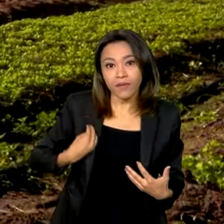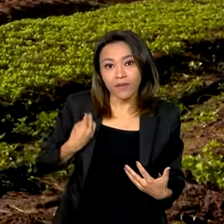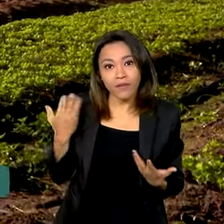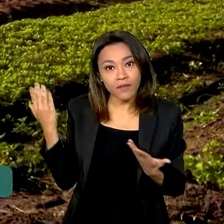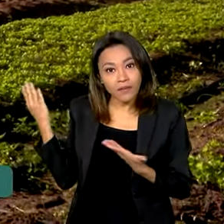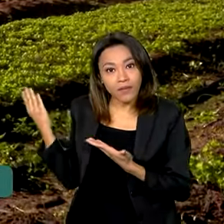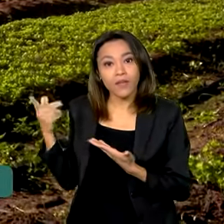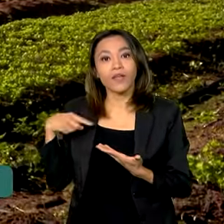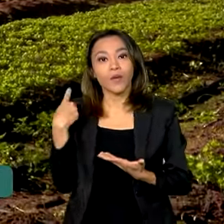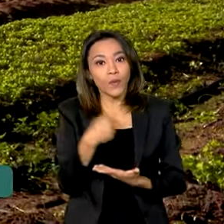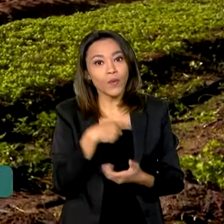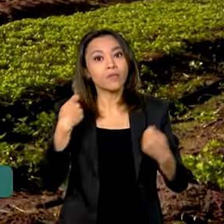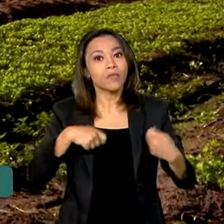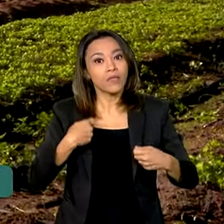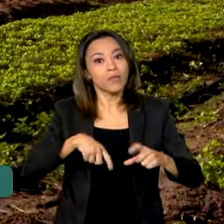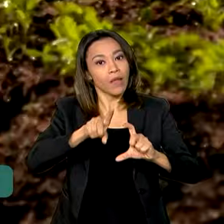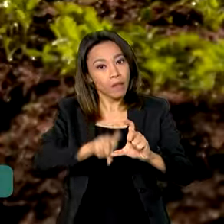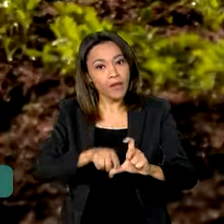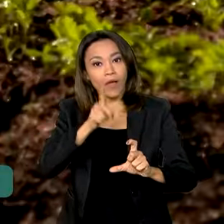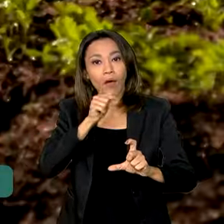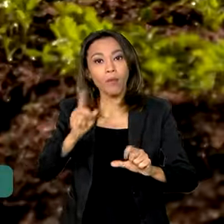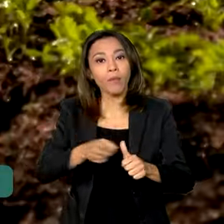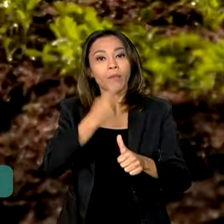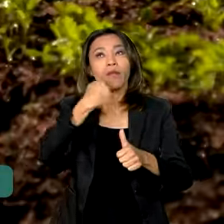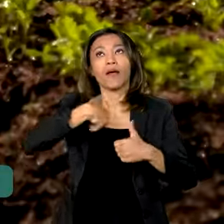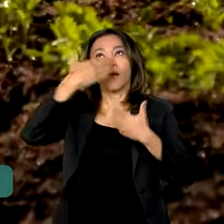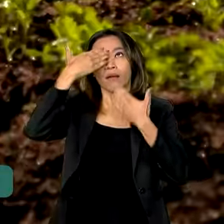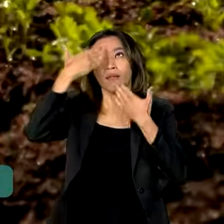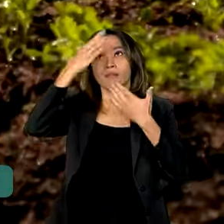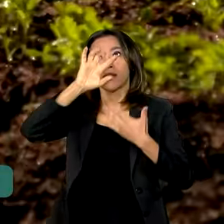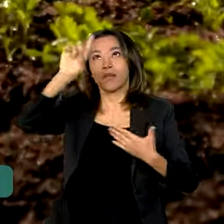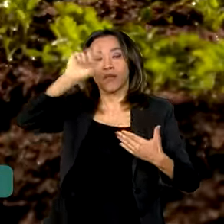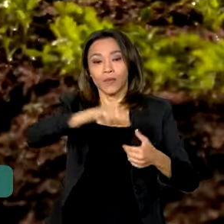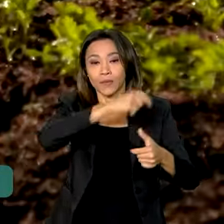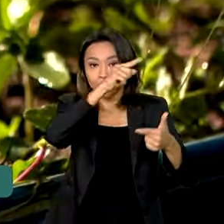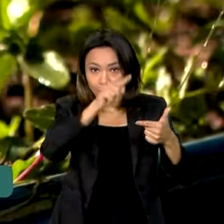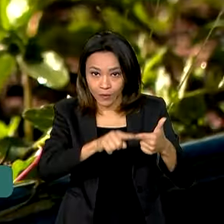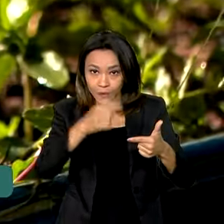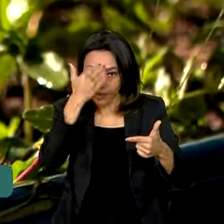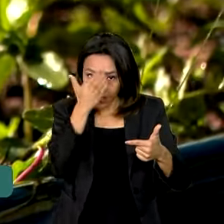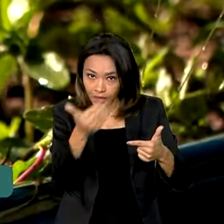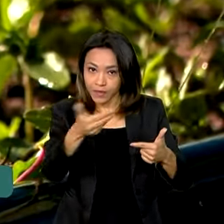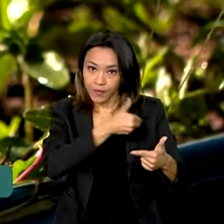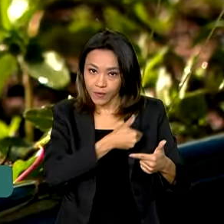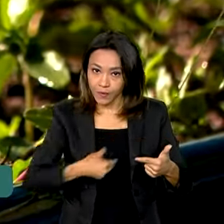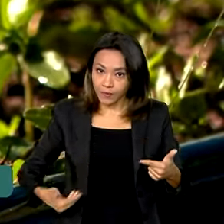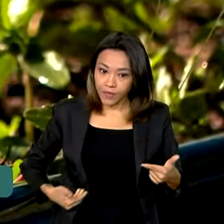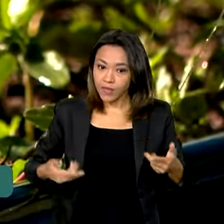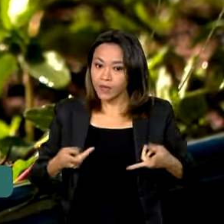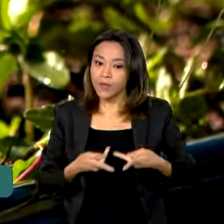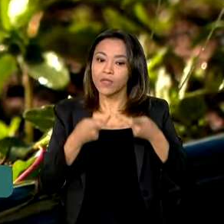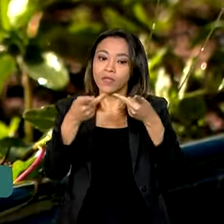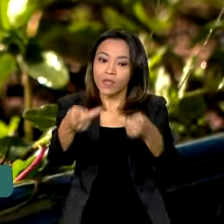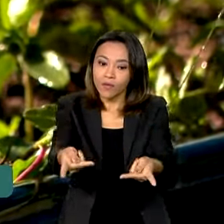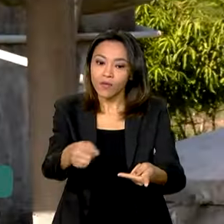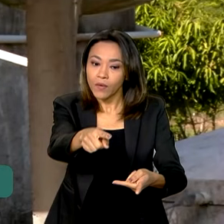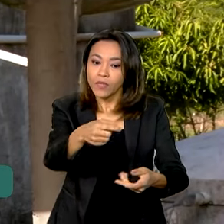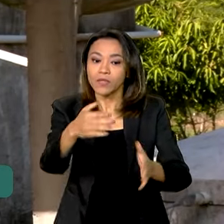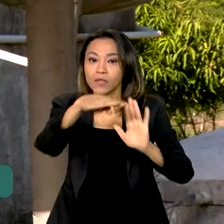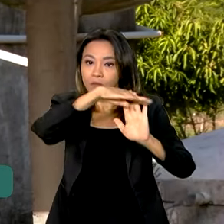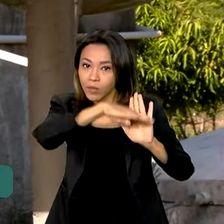só tem que agradecer a Deus, primeiramente, e segundo, ao governo que trouxe esses programas para